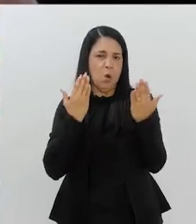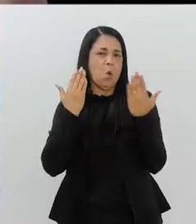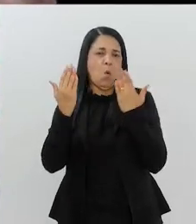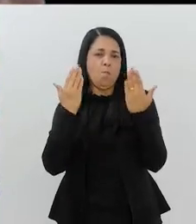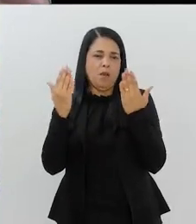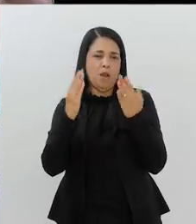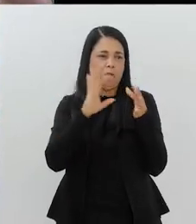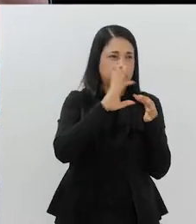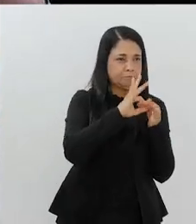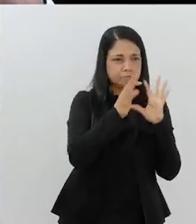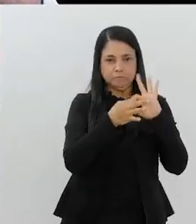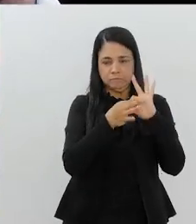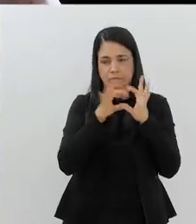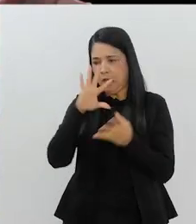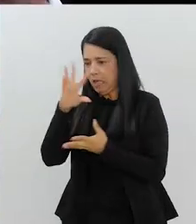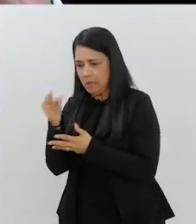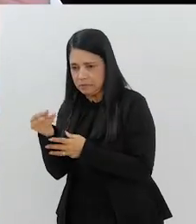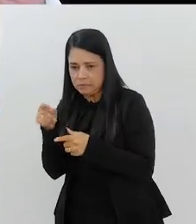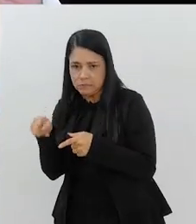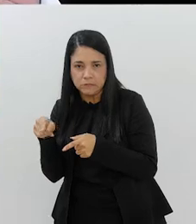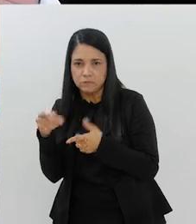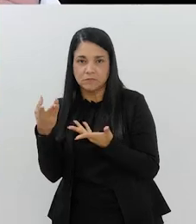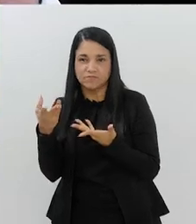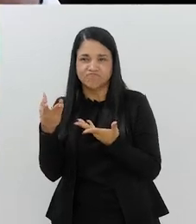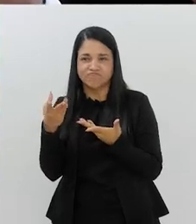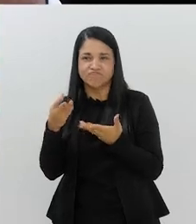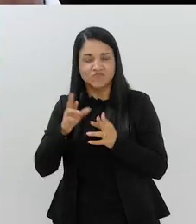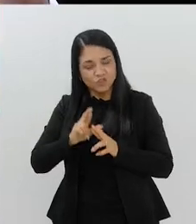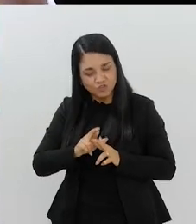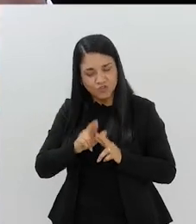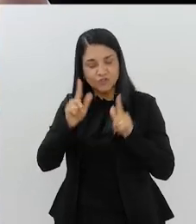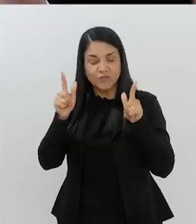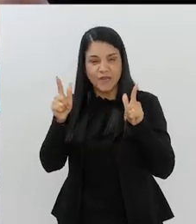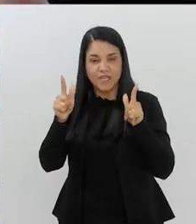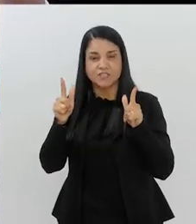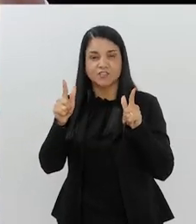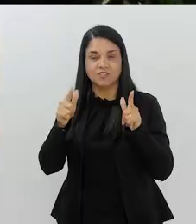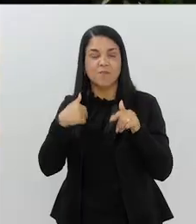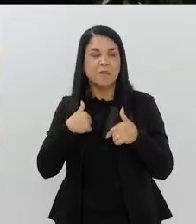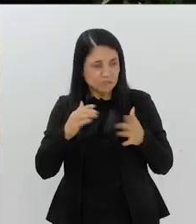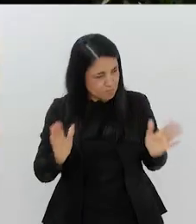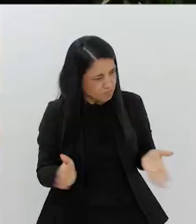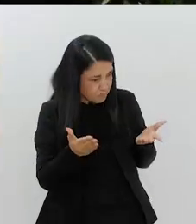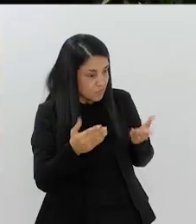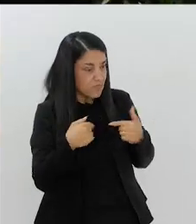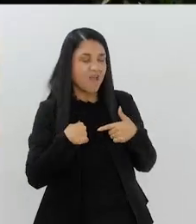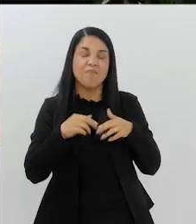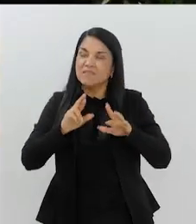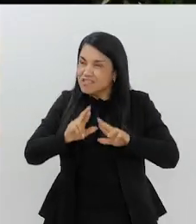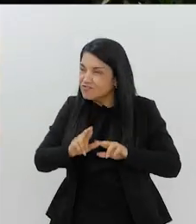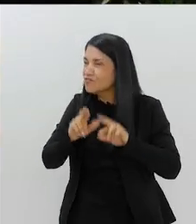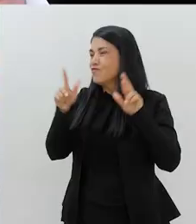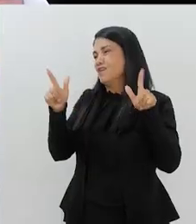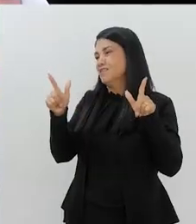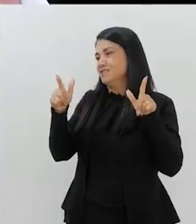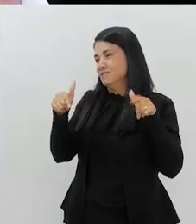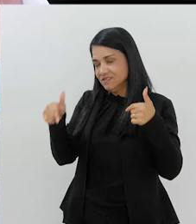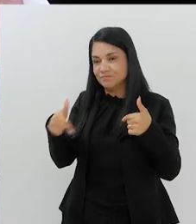precisa ficar também comparando o esporte paralímpico com o esporte olímpico, porque são coisas e incentivar. Sim, mas são coisas diferentes.